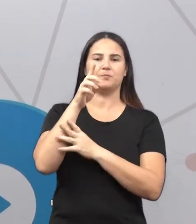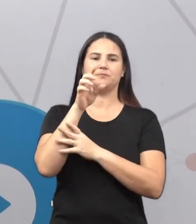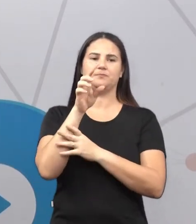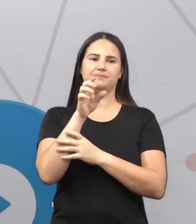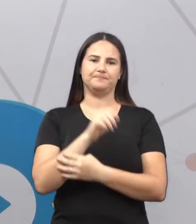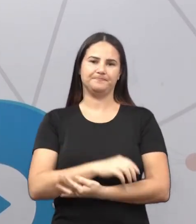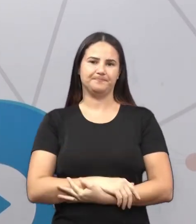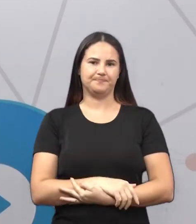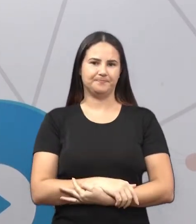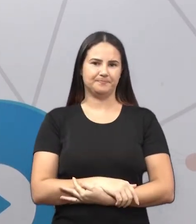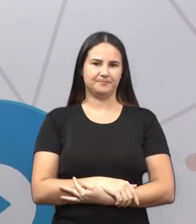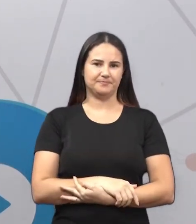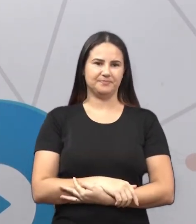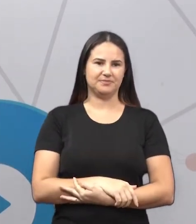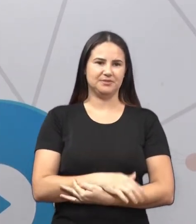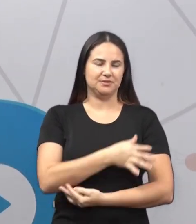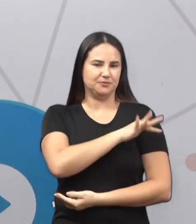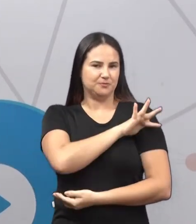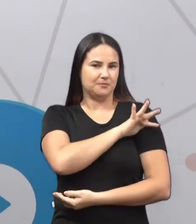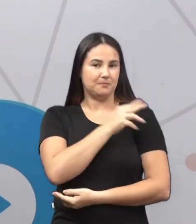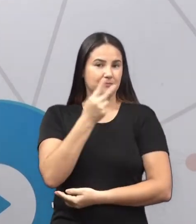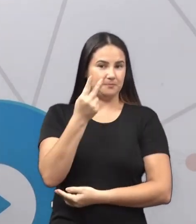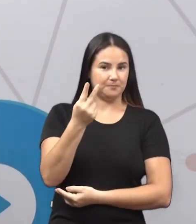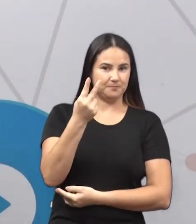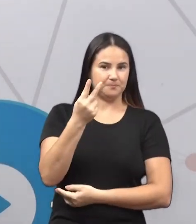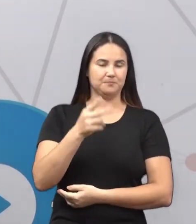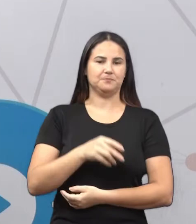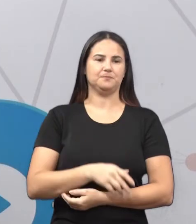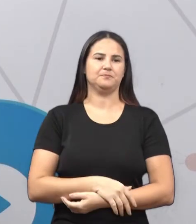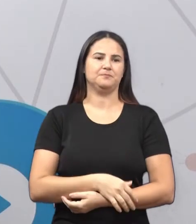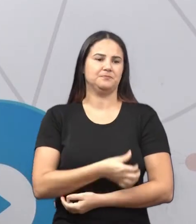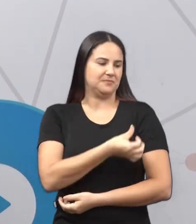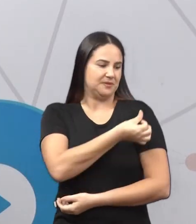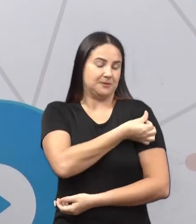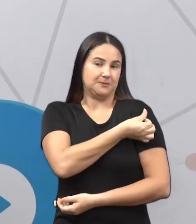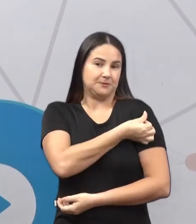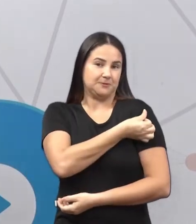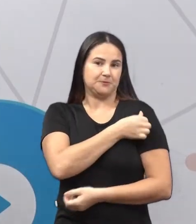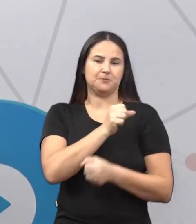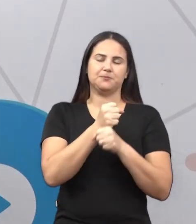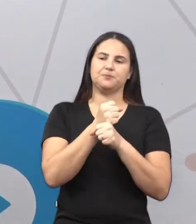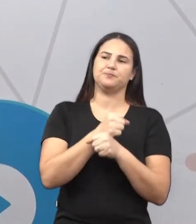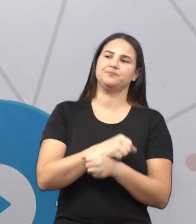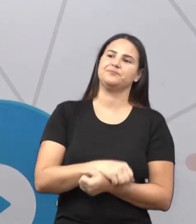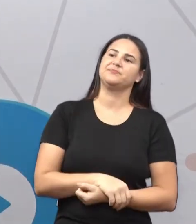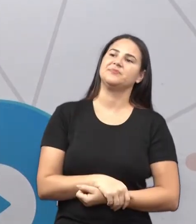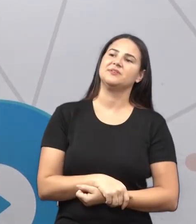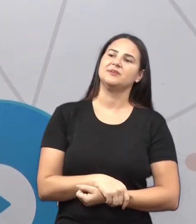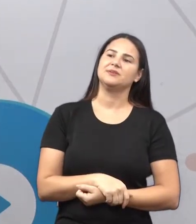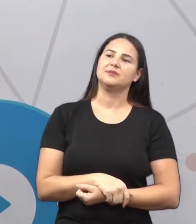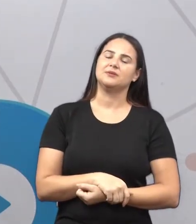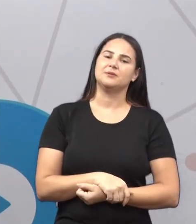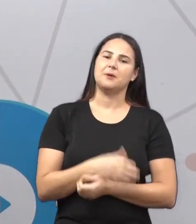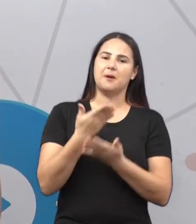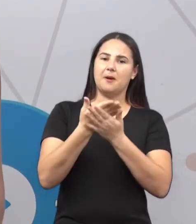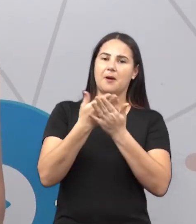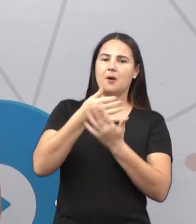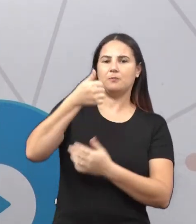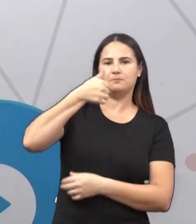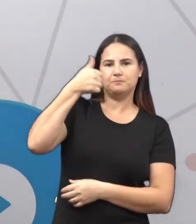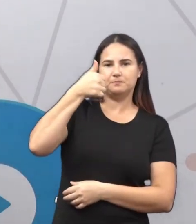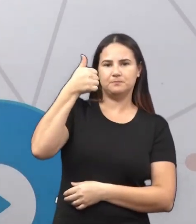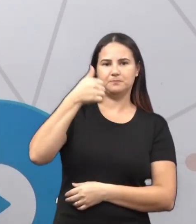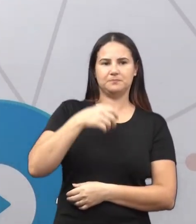de Matemática no Fundamental 2, sexto ano. Então vamos lá, hoje vamos começar com a aula 1, ok? Com cálculo